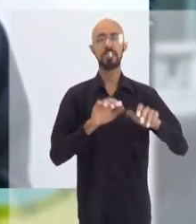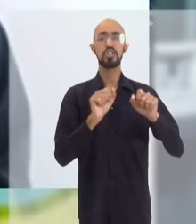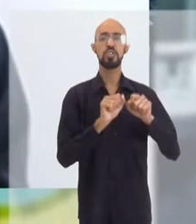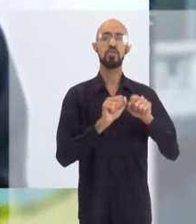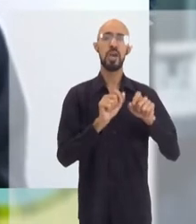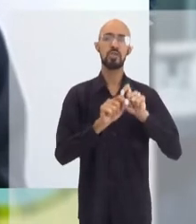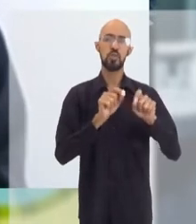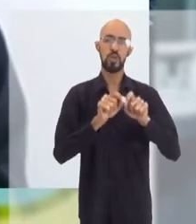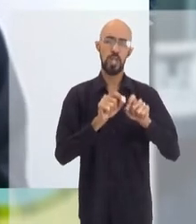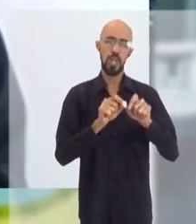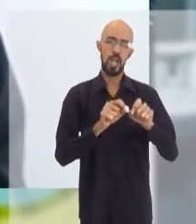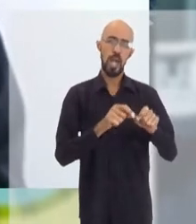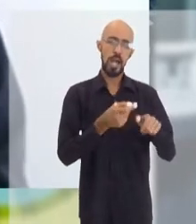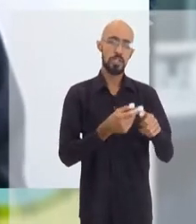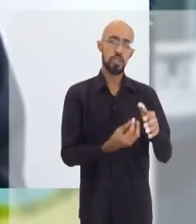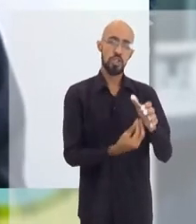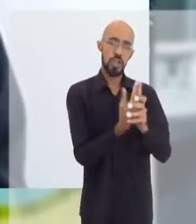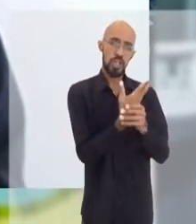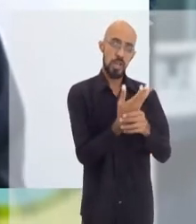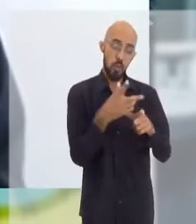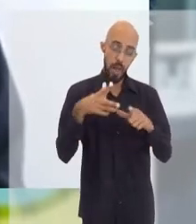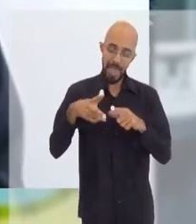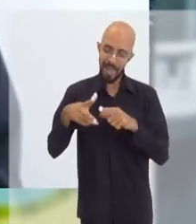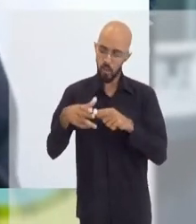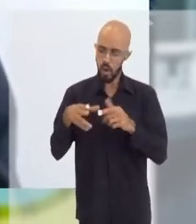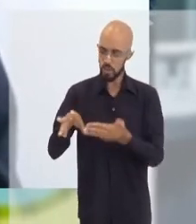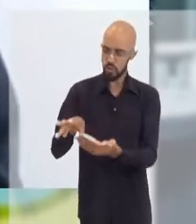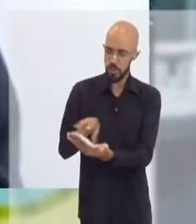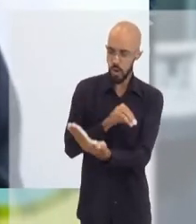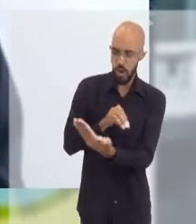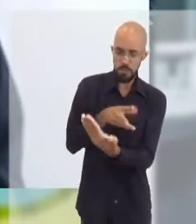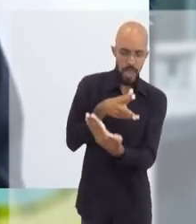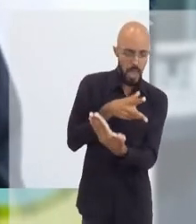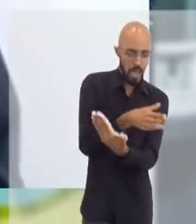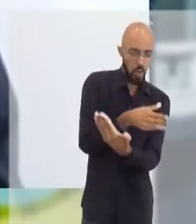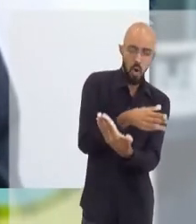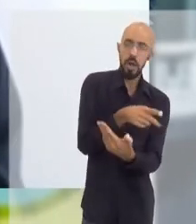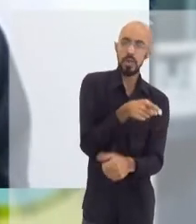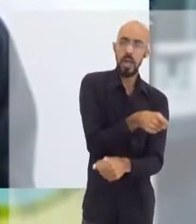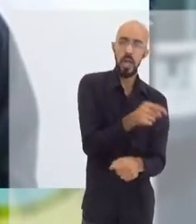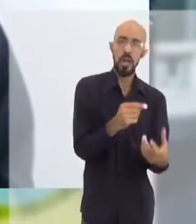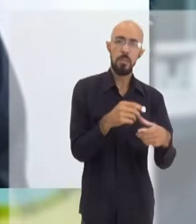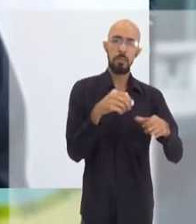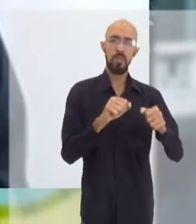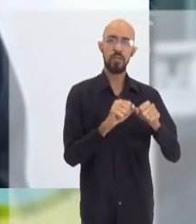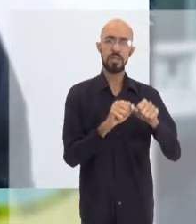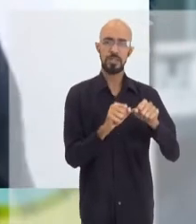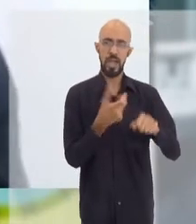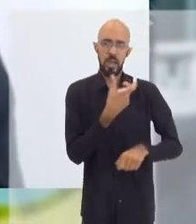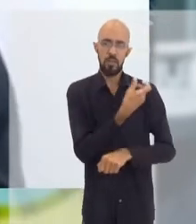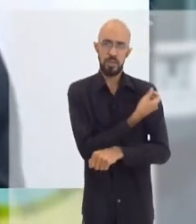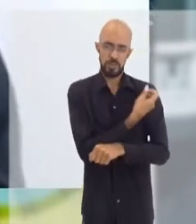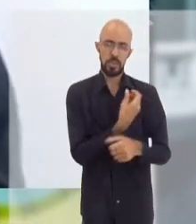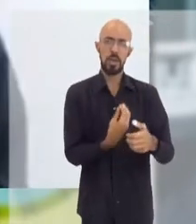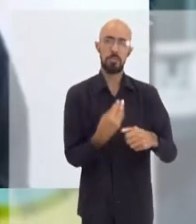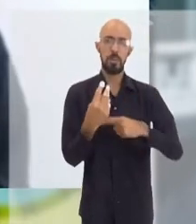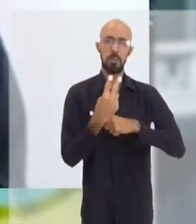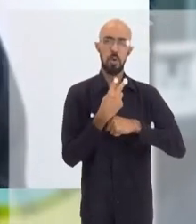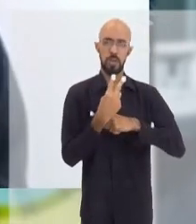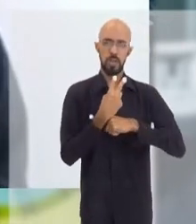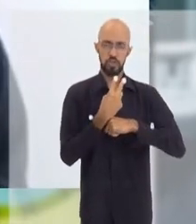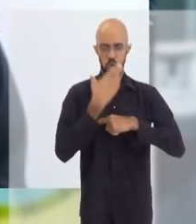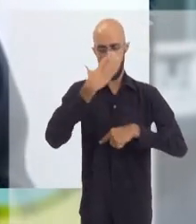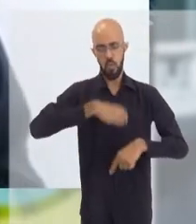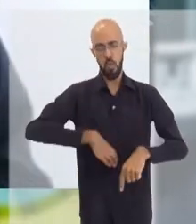mínimo segmento que vai ser responsável para que ele produza justamente aquela parte que vai estimular o nosso sistema